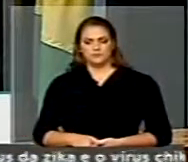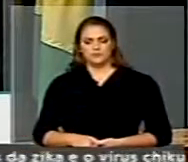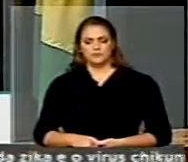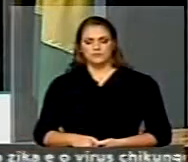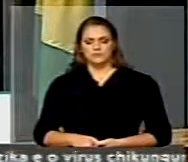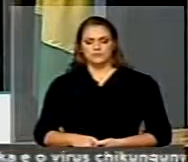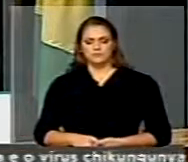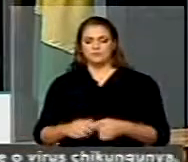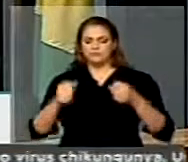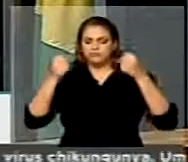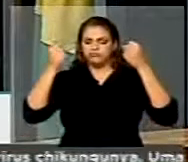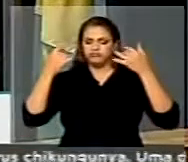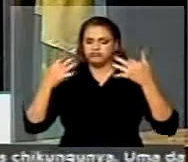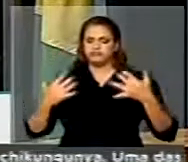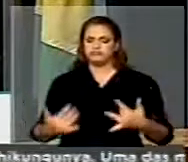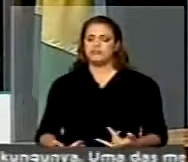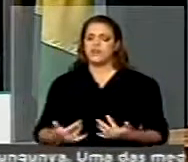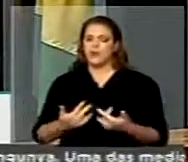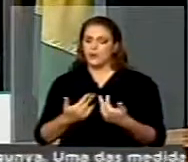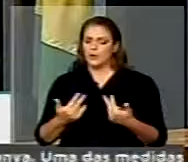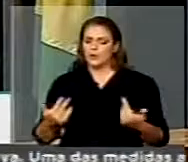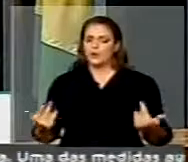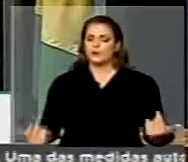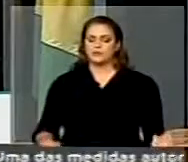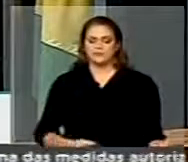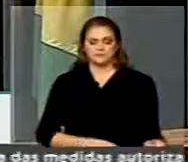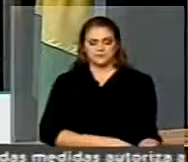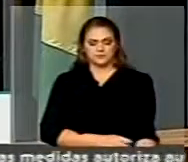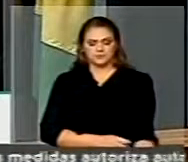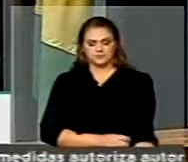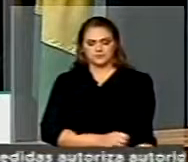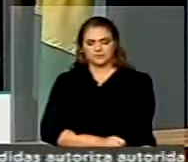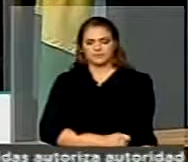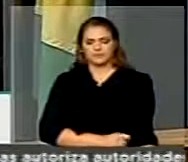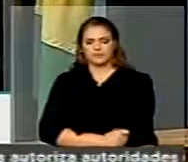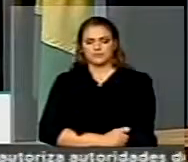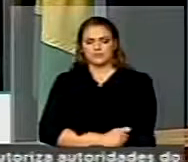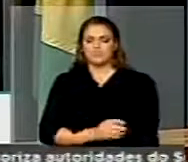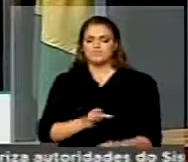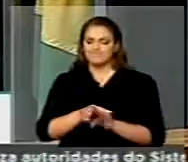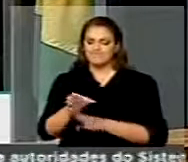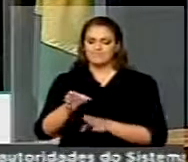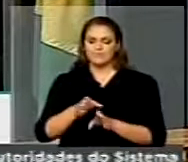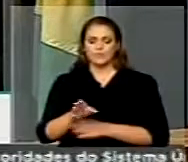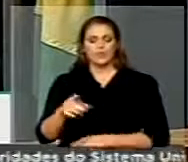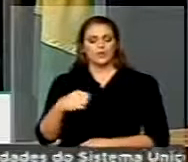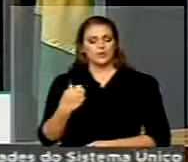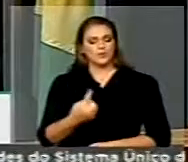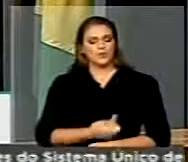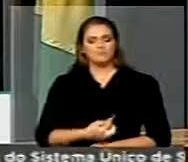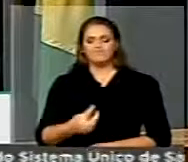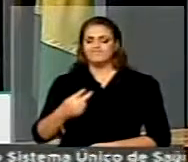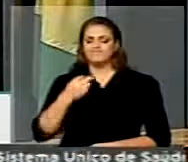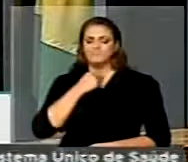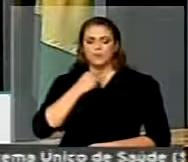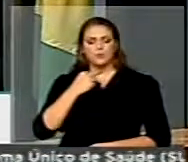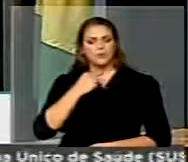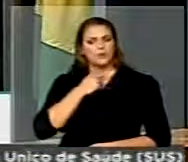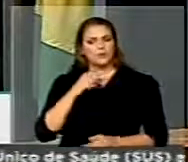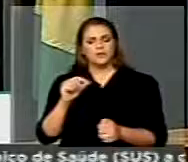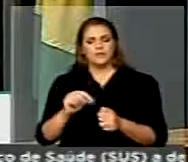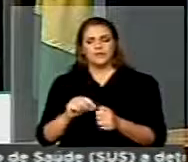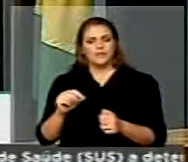algumas observações e recomendar que nós não cometamos o absurdo